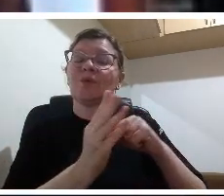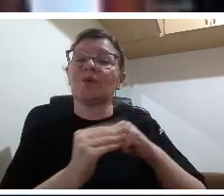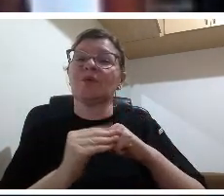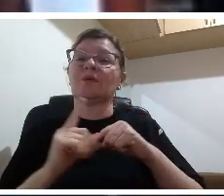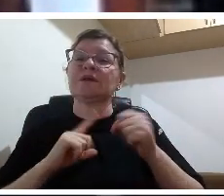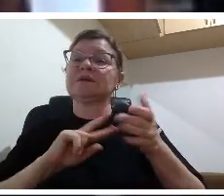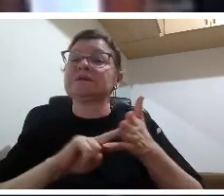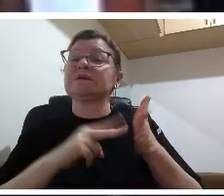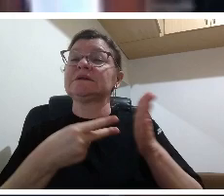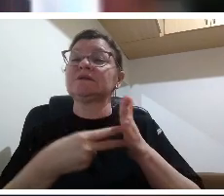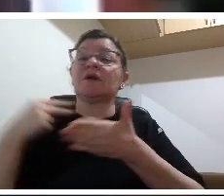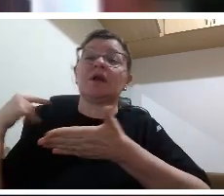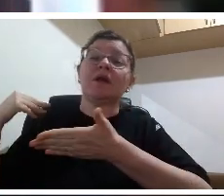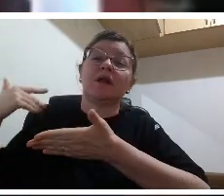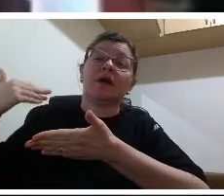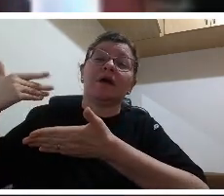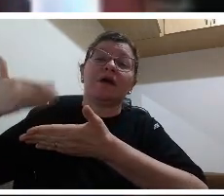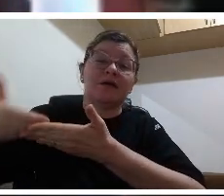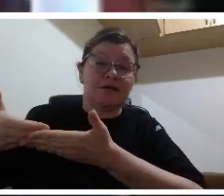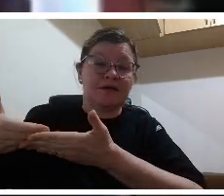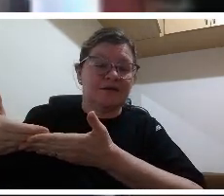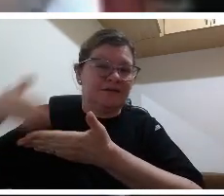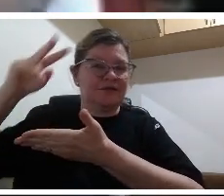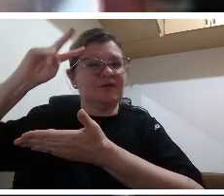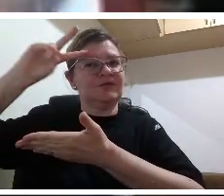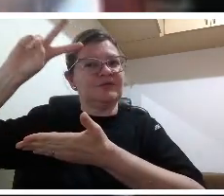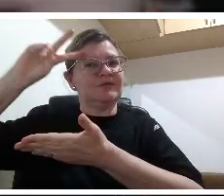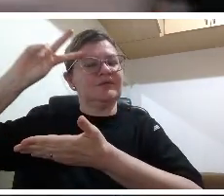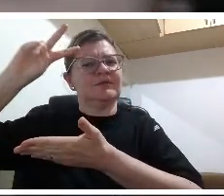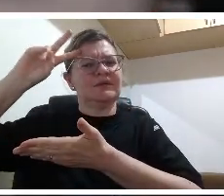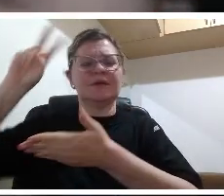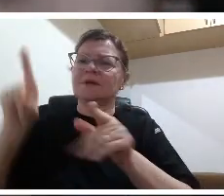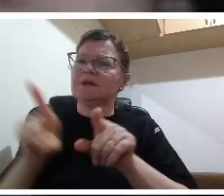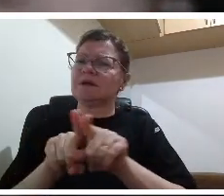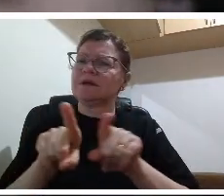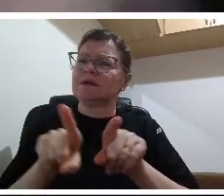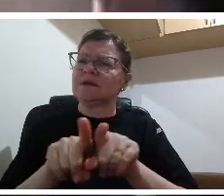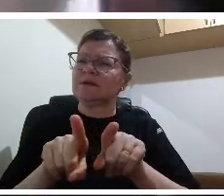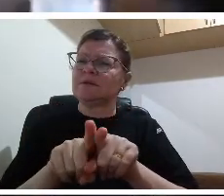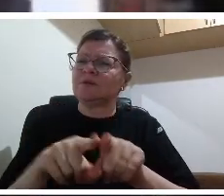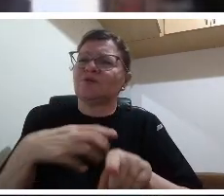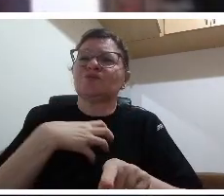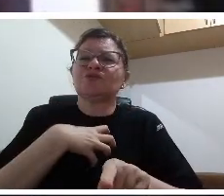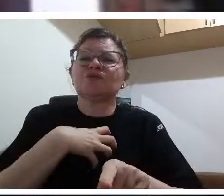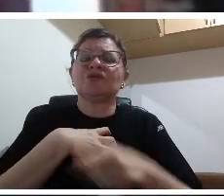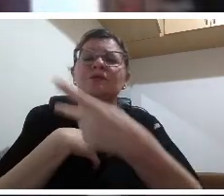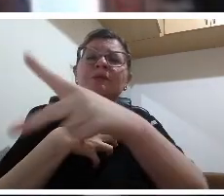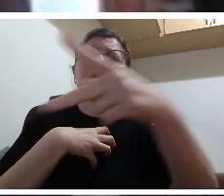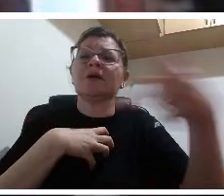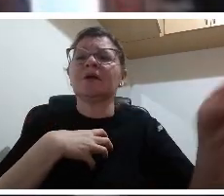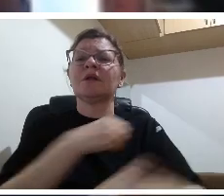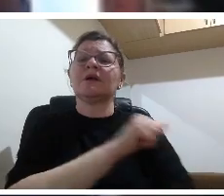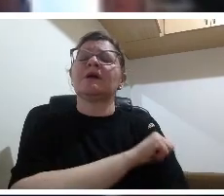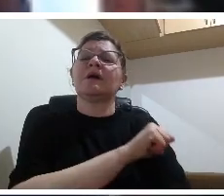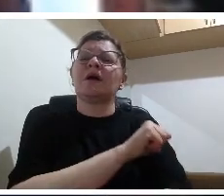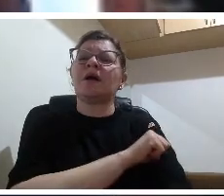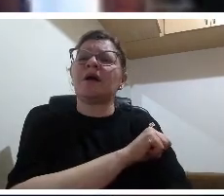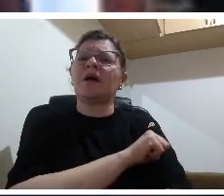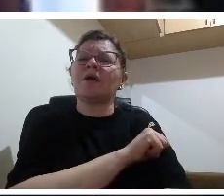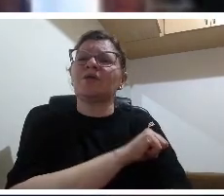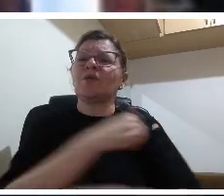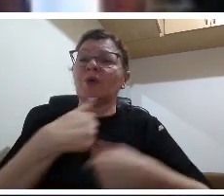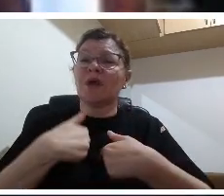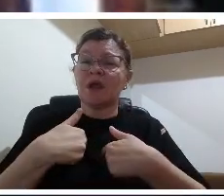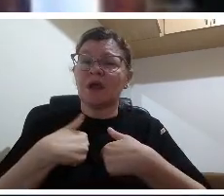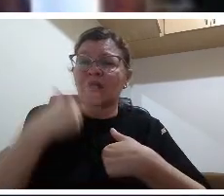esse conhecimento hoje que marcas ele deixa em mim o que farei com esse conhecimento então o significado e o